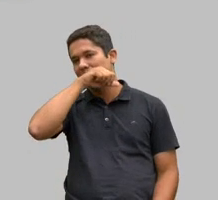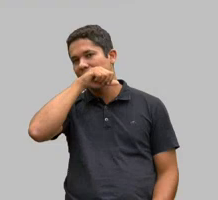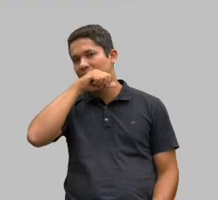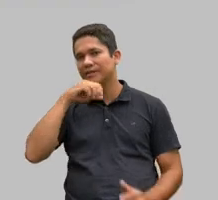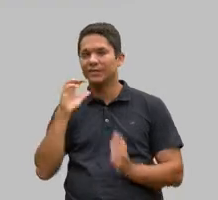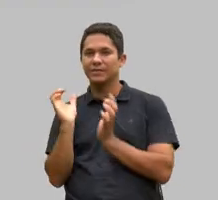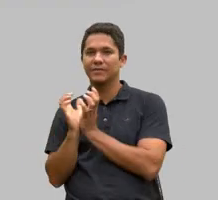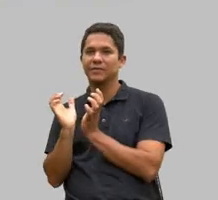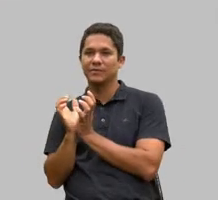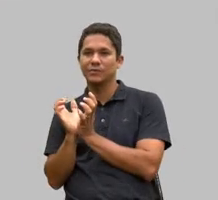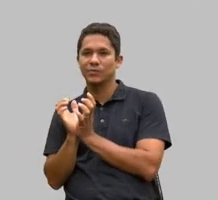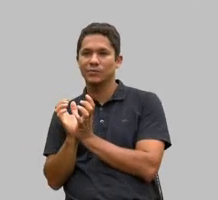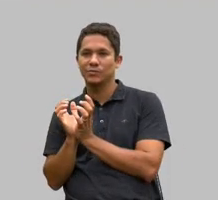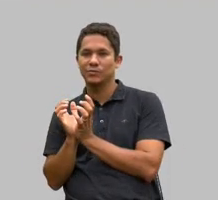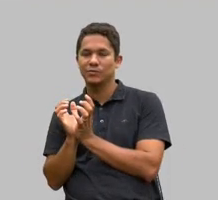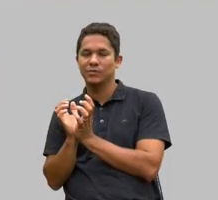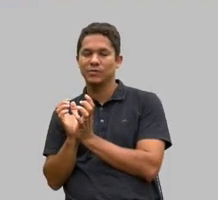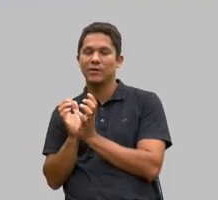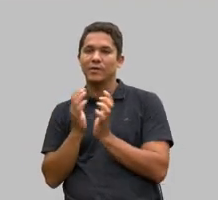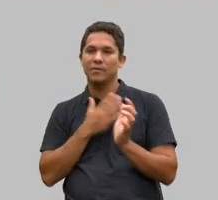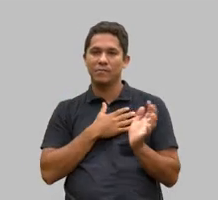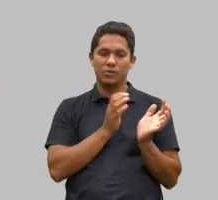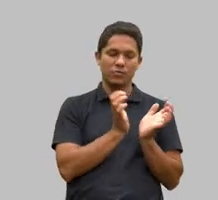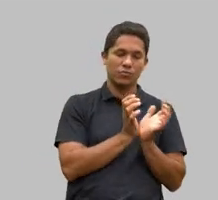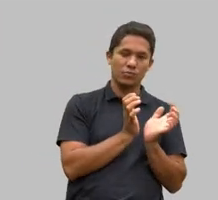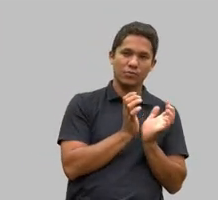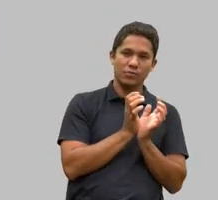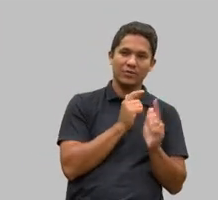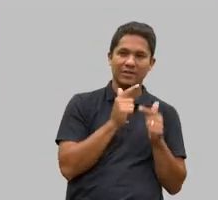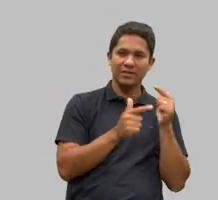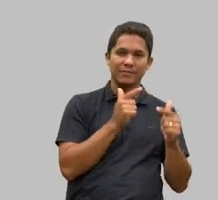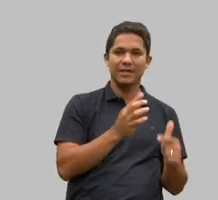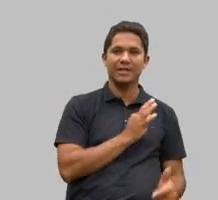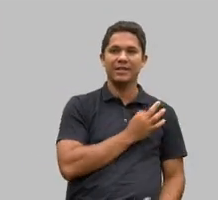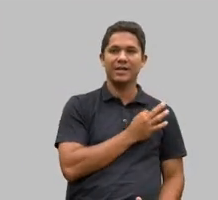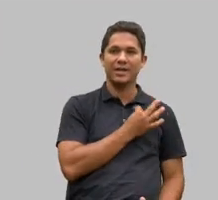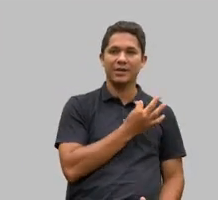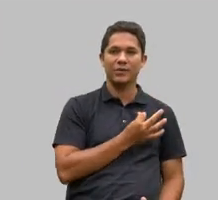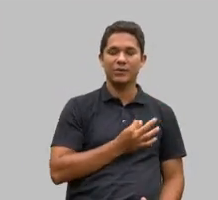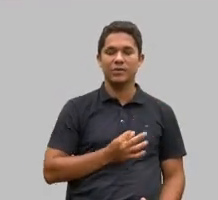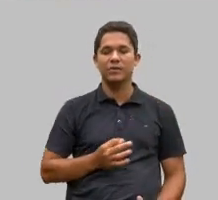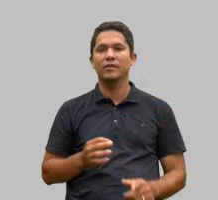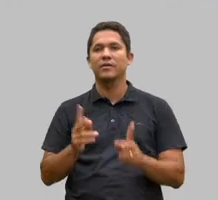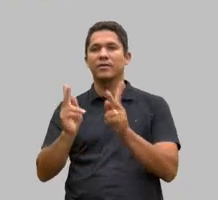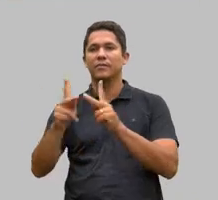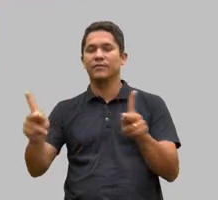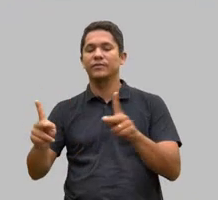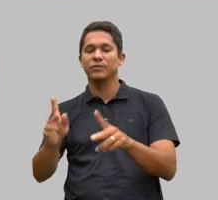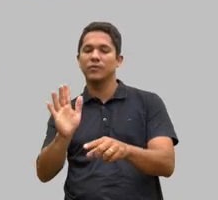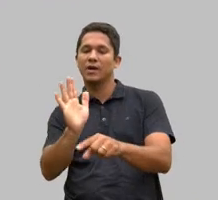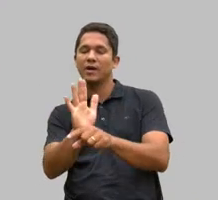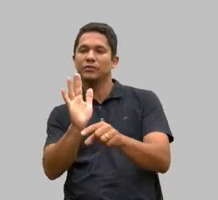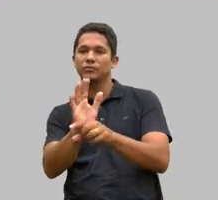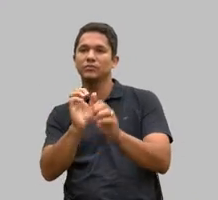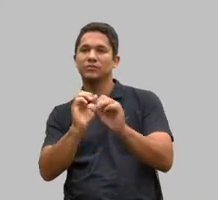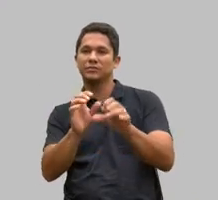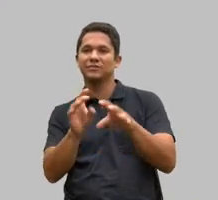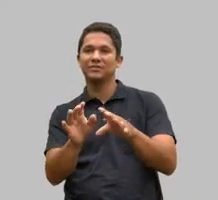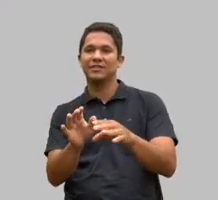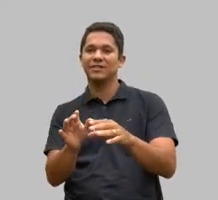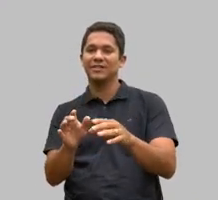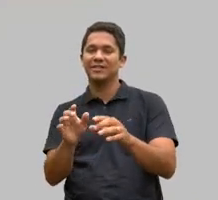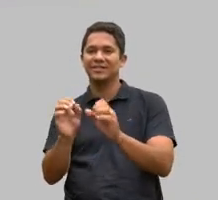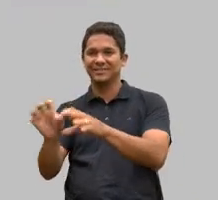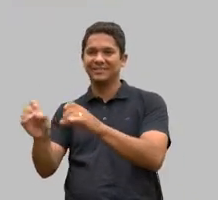técnicos e os professores eram educados para trabalhar com os alunos e a Pai vivia lá na escola